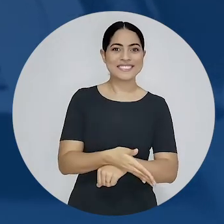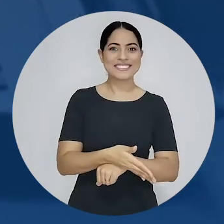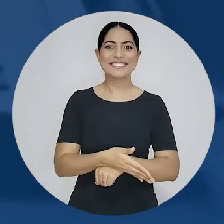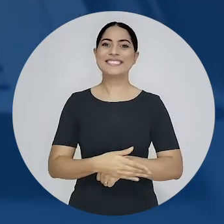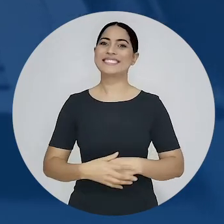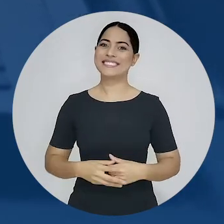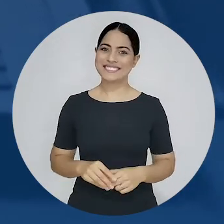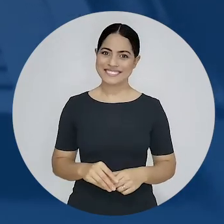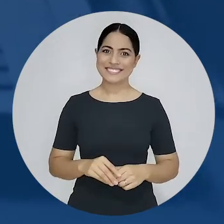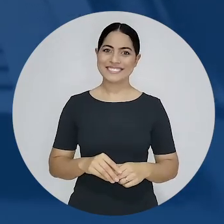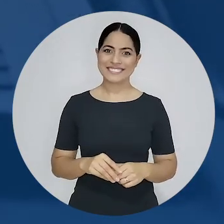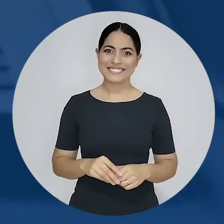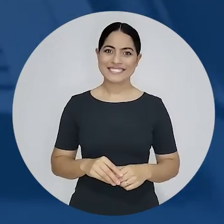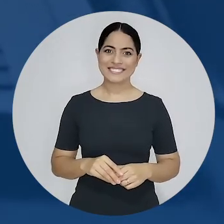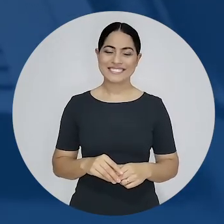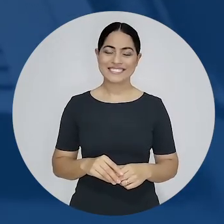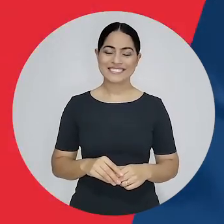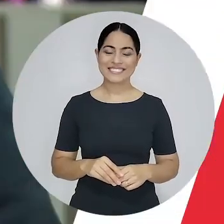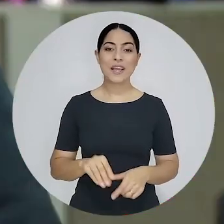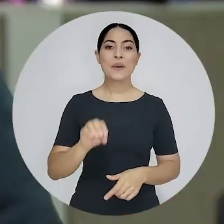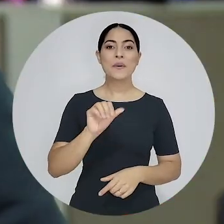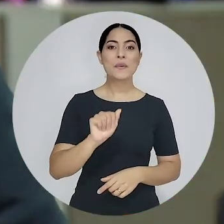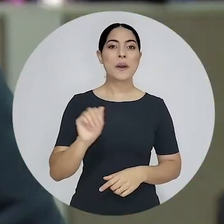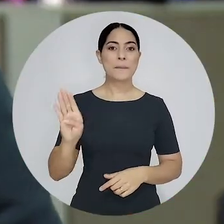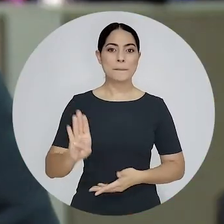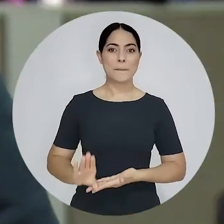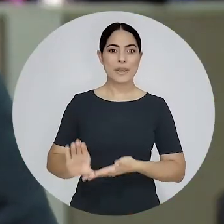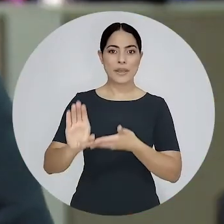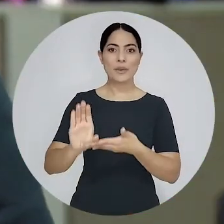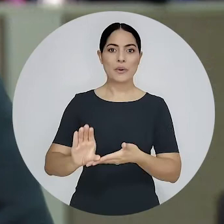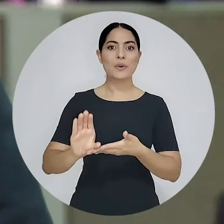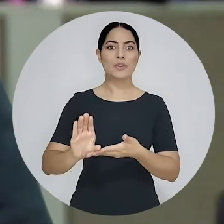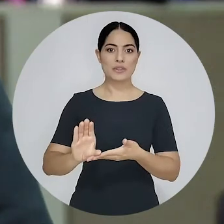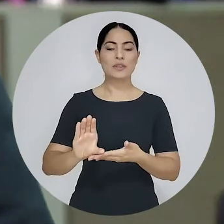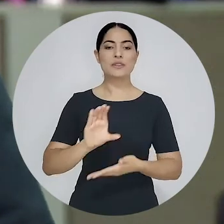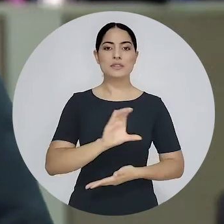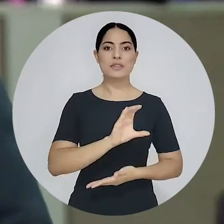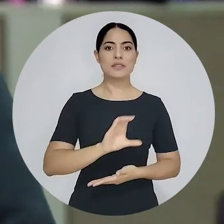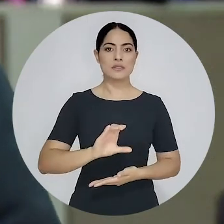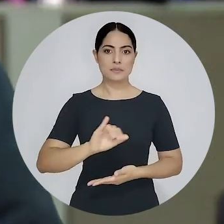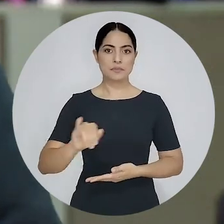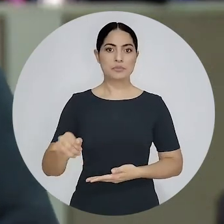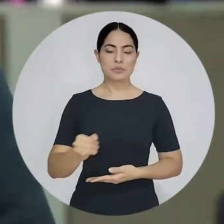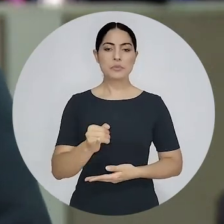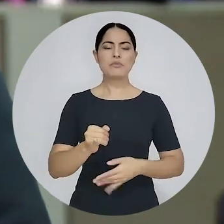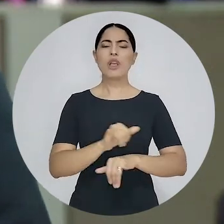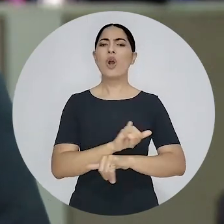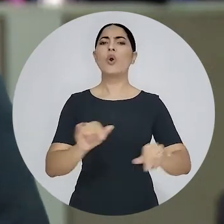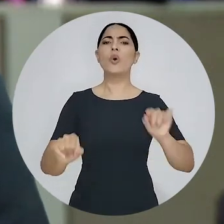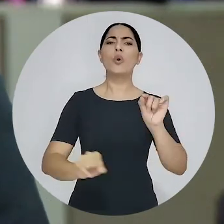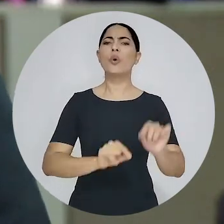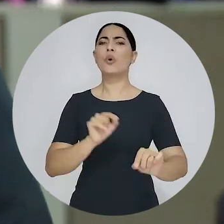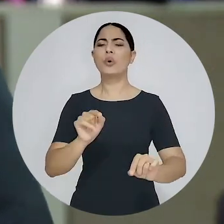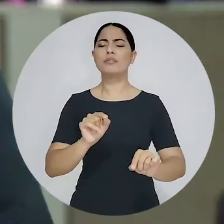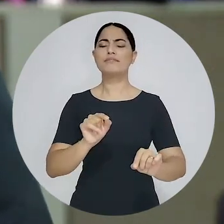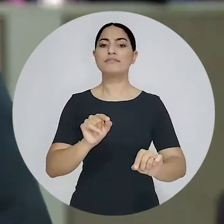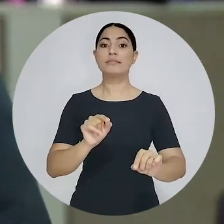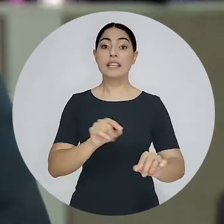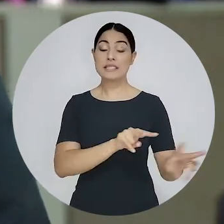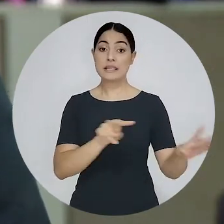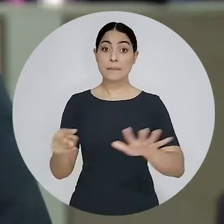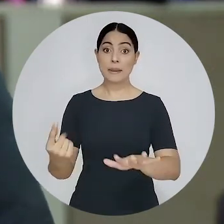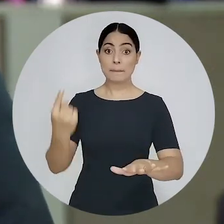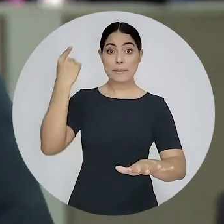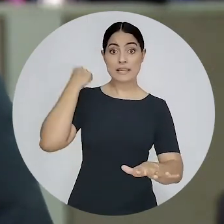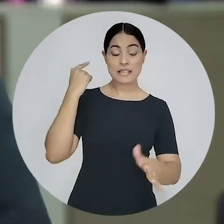Tudo isso, na palma da sua mão. A OAB e o Conselho Nacional de Justiça lançaram na última semana o livro